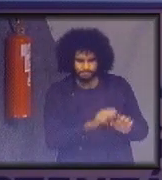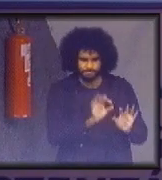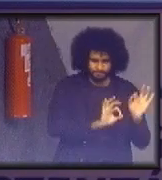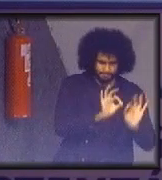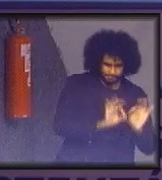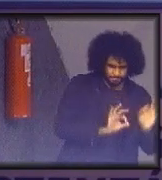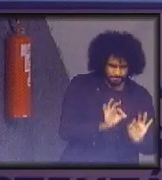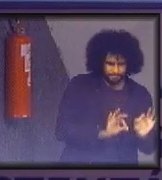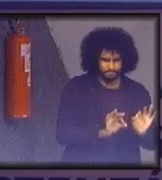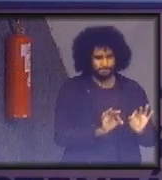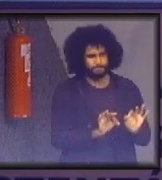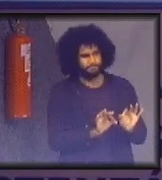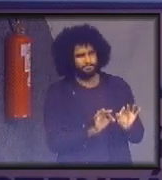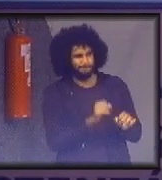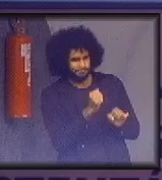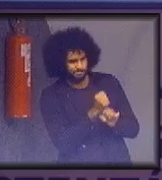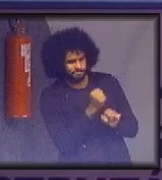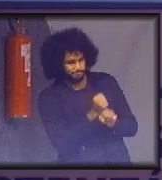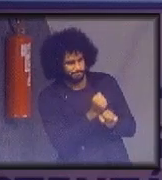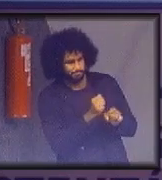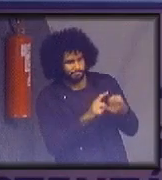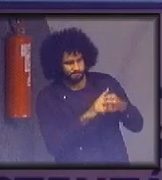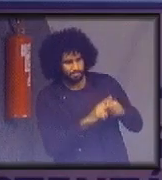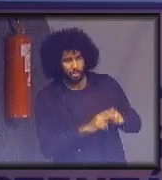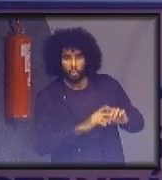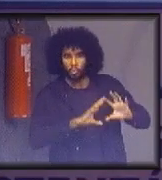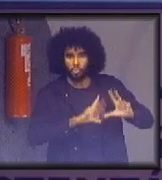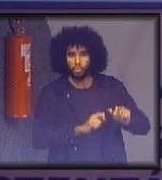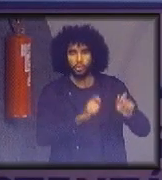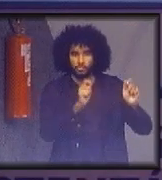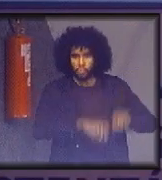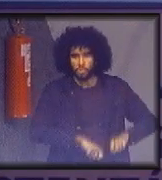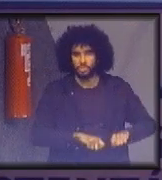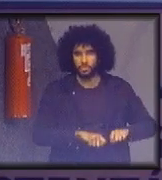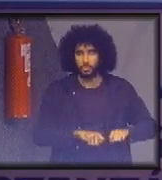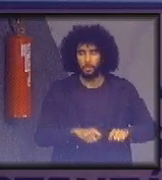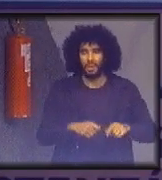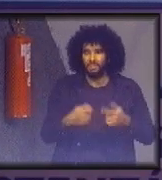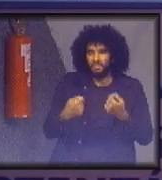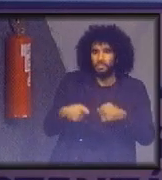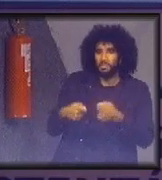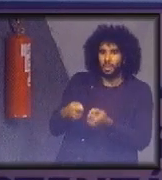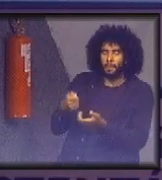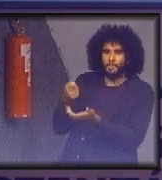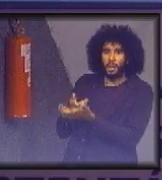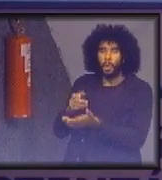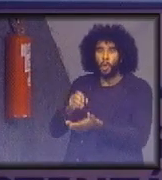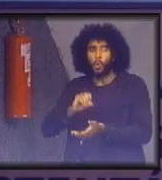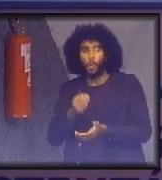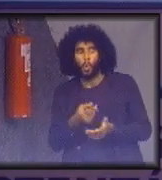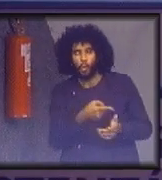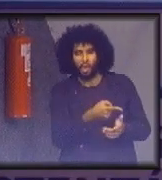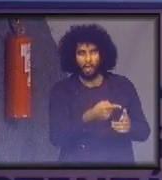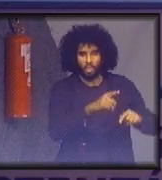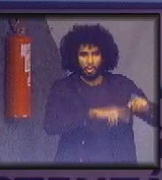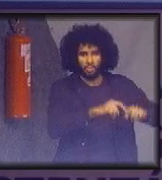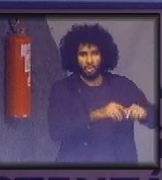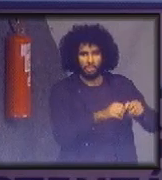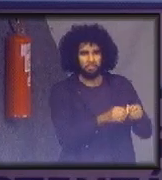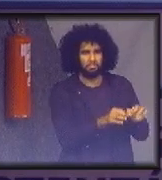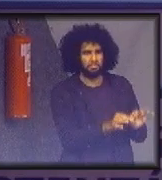reformar, vamos fazer tudo o que é possível para não eliminar o produto antes do